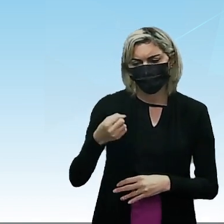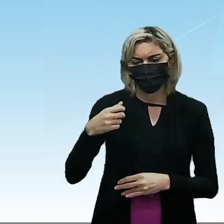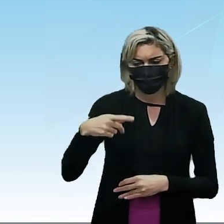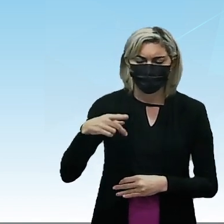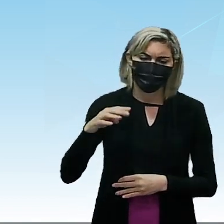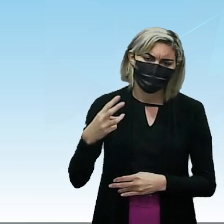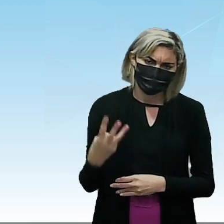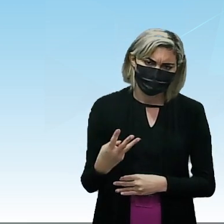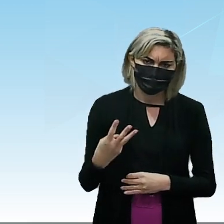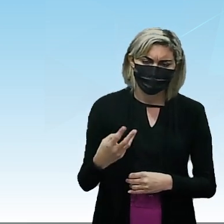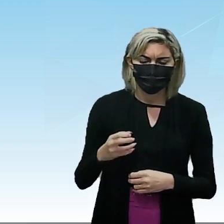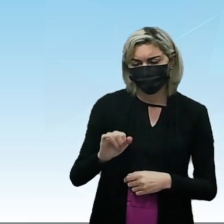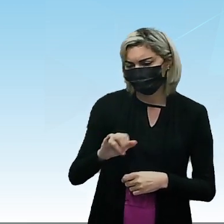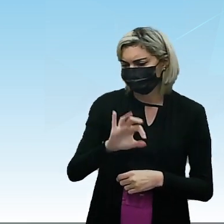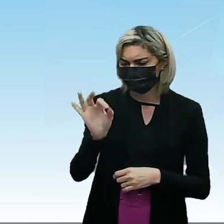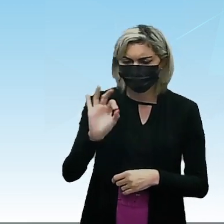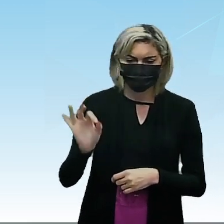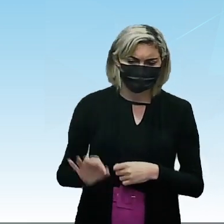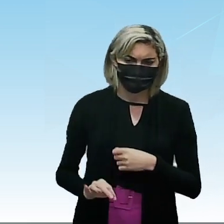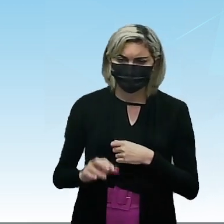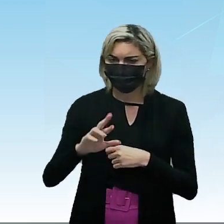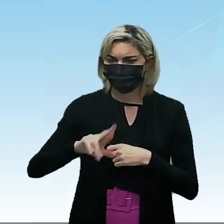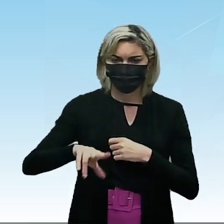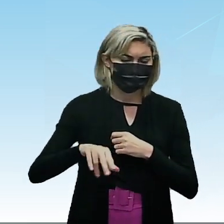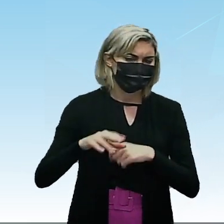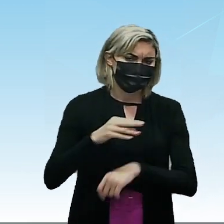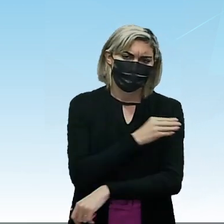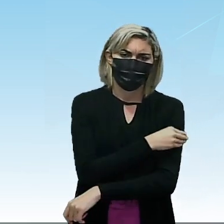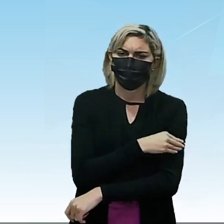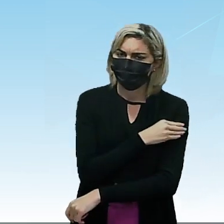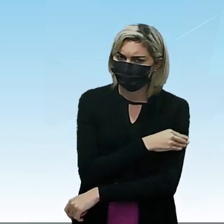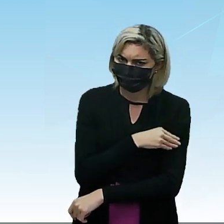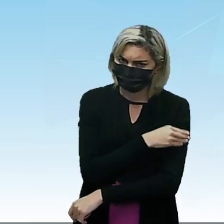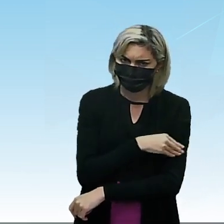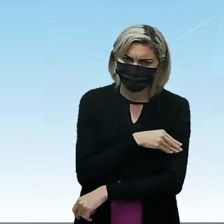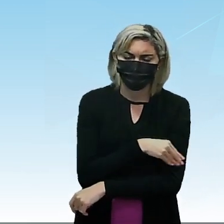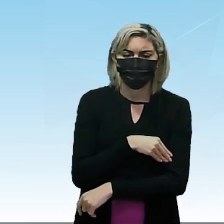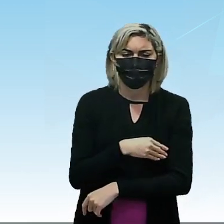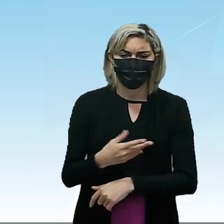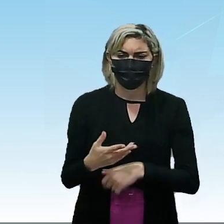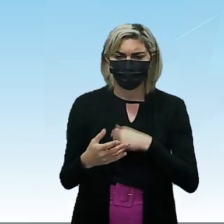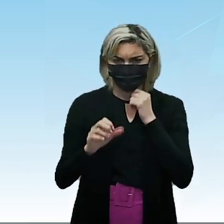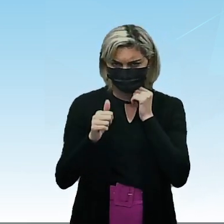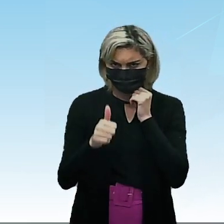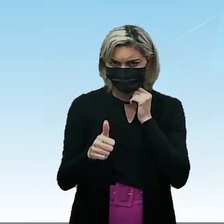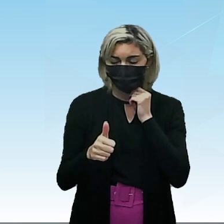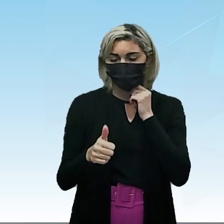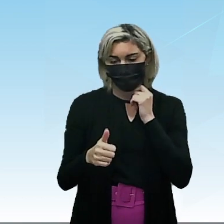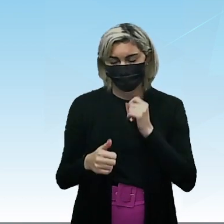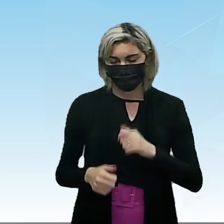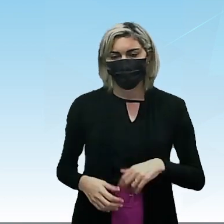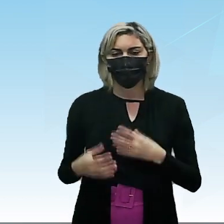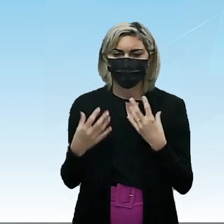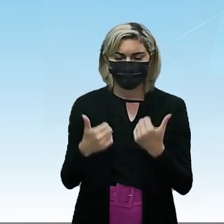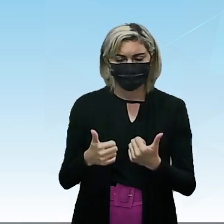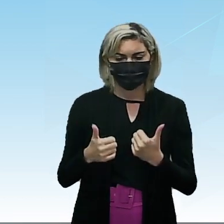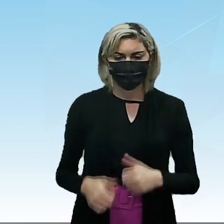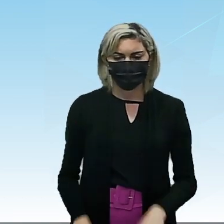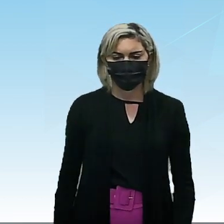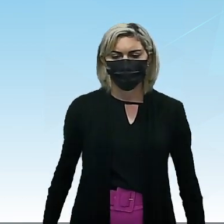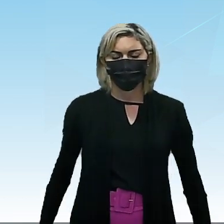Beleza? Se não tiver Não é álcool Pode ser qualquer outra coisa Menos álcool Show de bola Muito bem